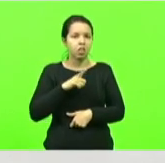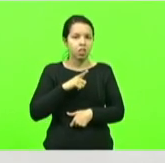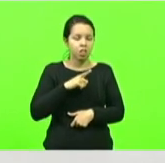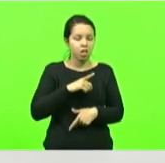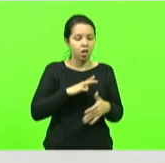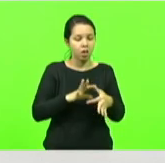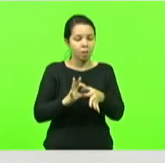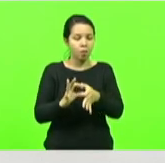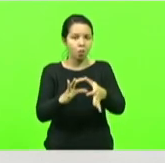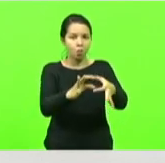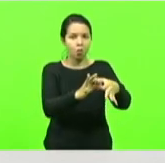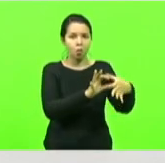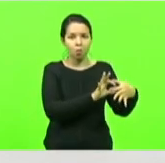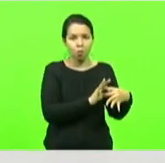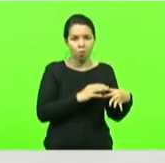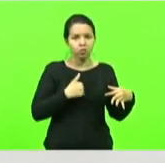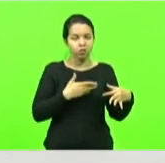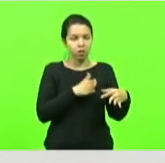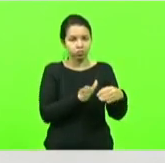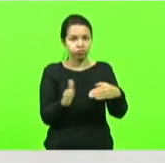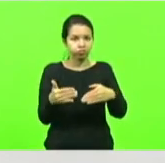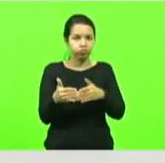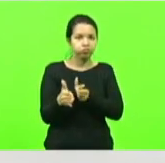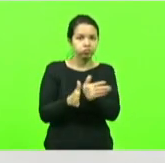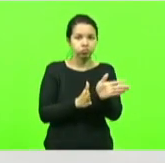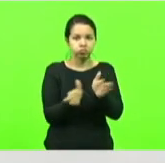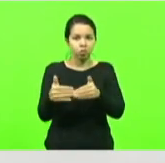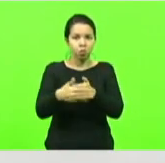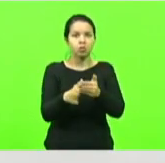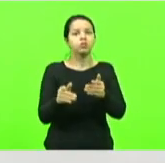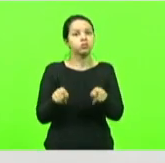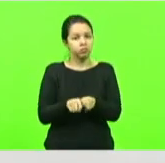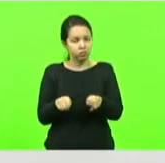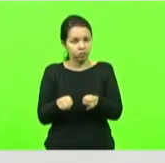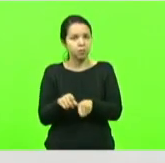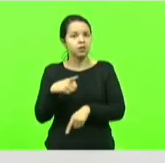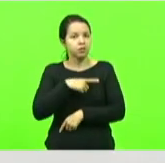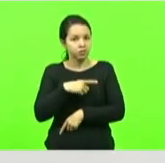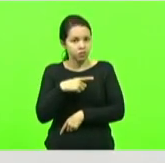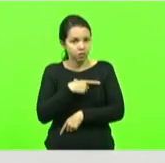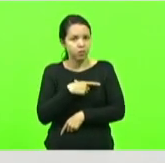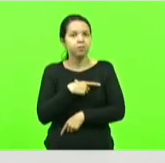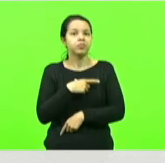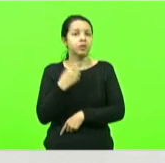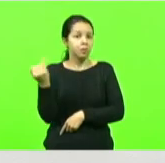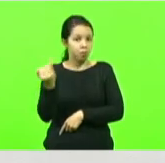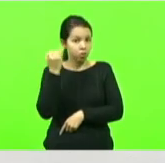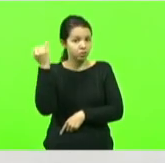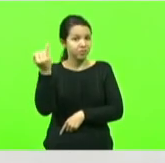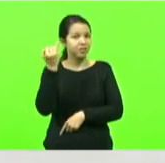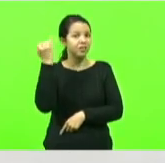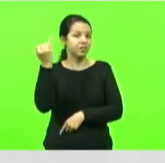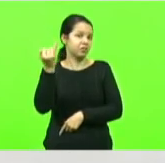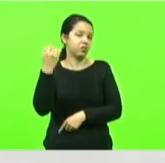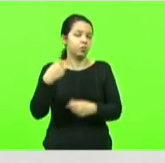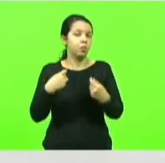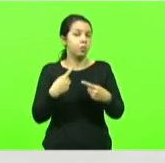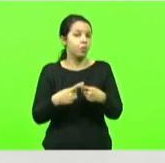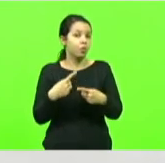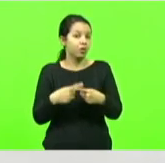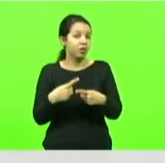e interseções melhor digo com várias interseções que são necessárias porque o número de